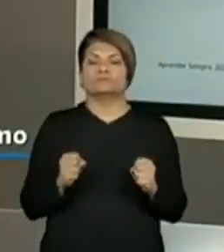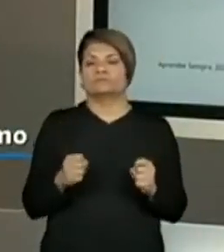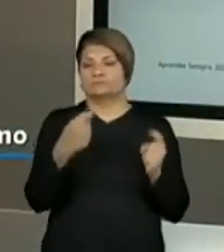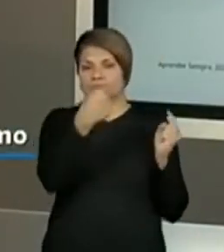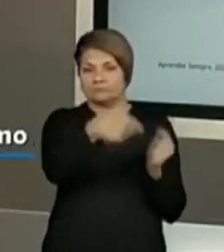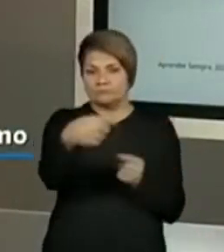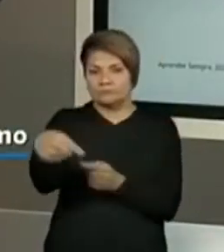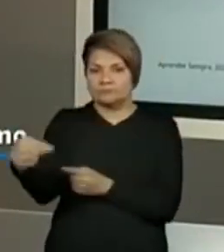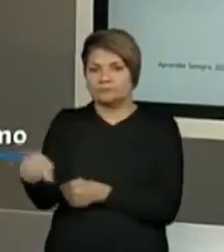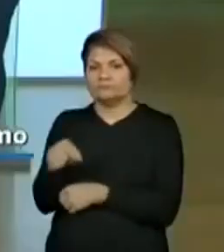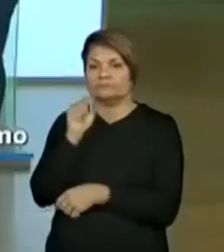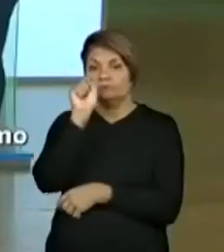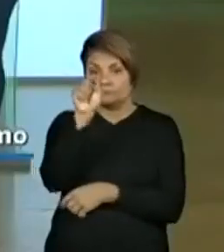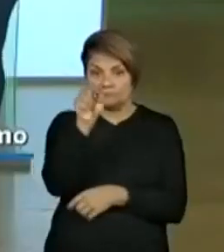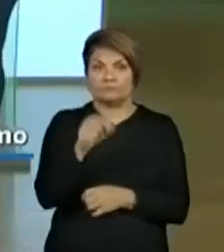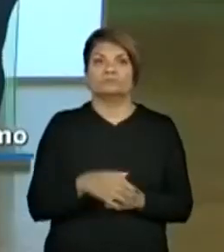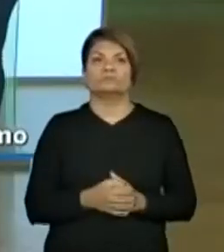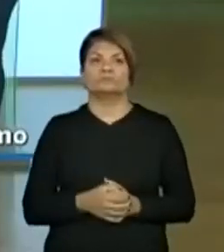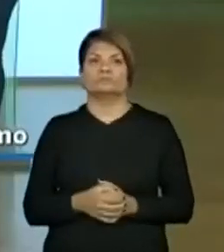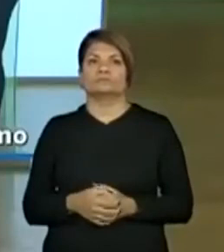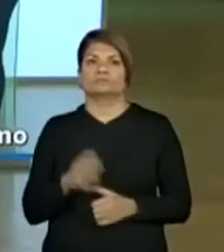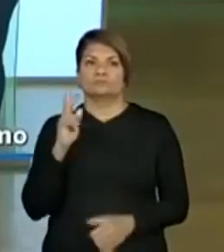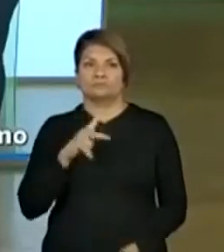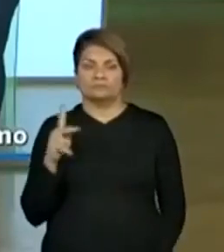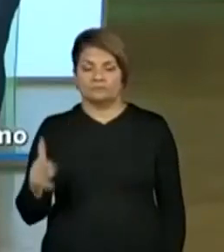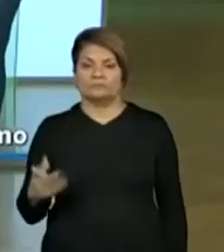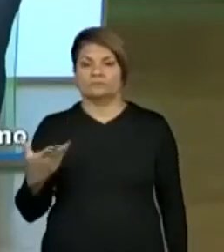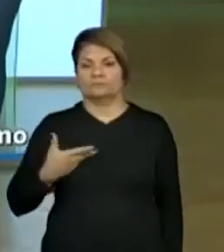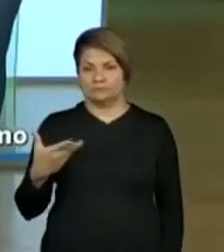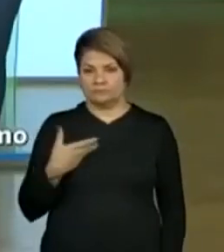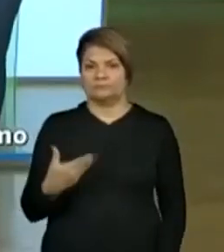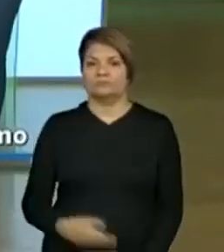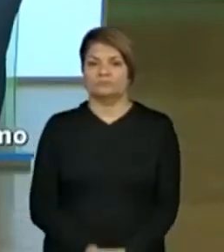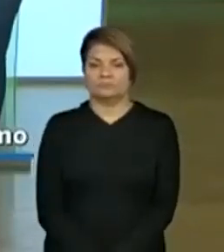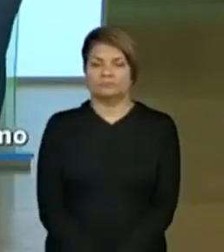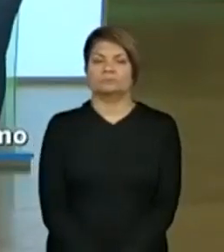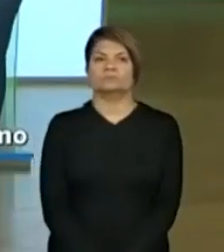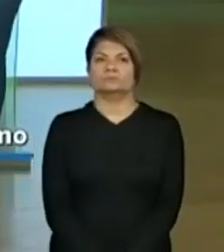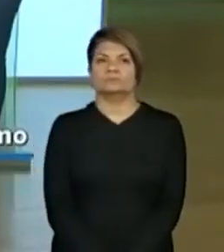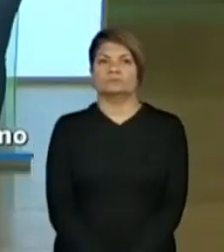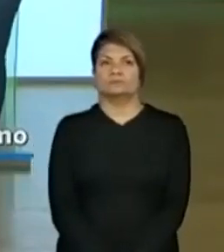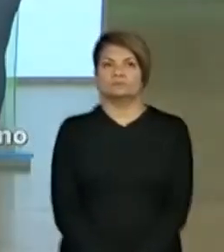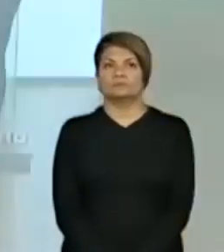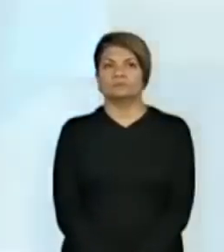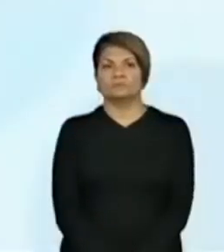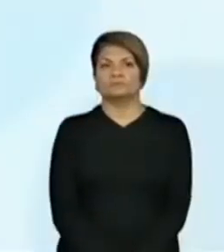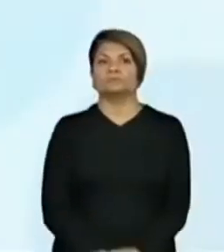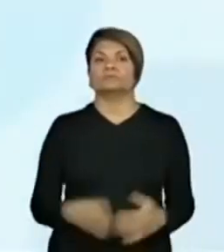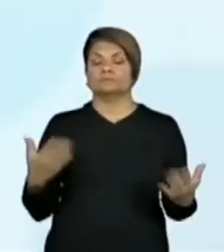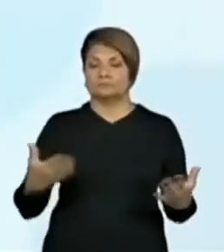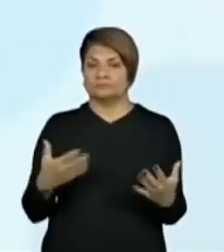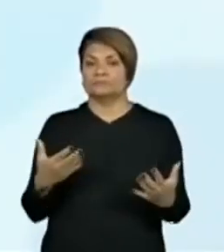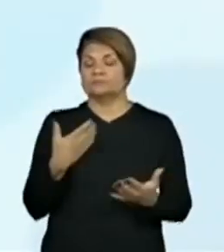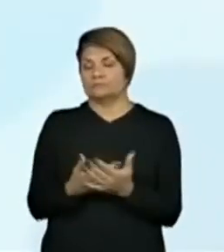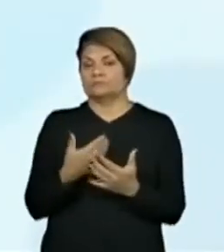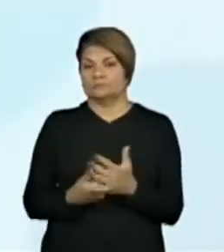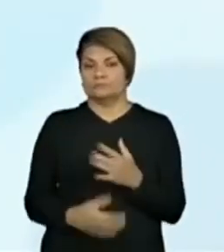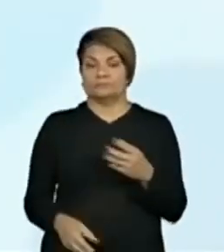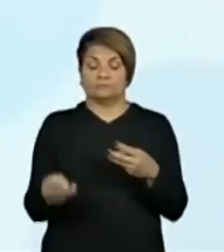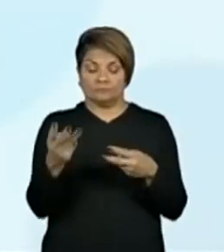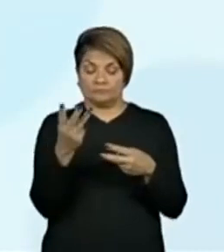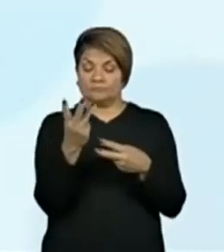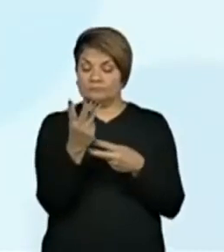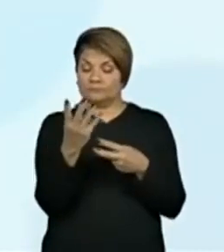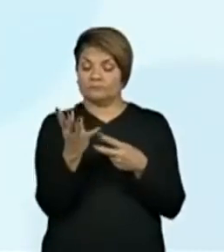desafio aí com a sua professora, com seus colegas, tá? Hoje, nas aulas 3 e 4, nós aprendemos a